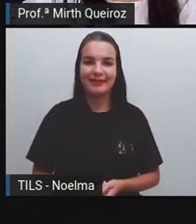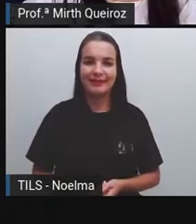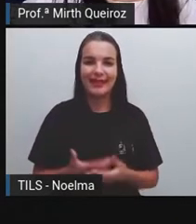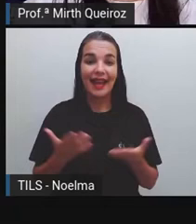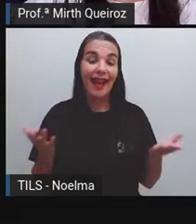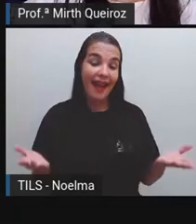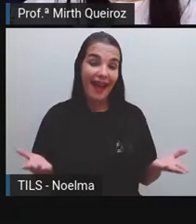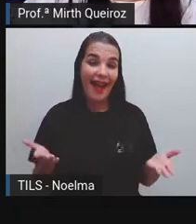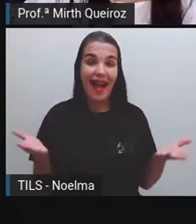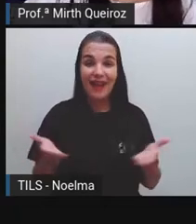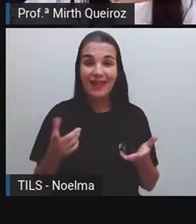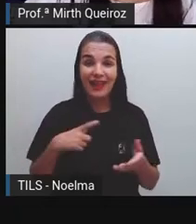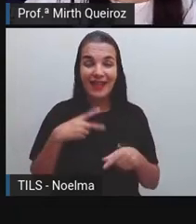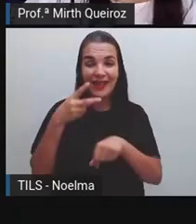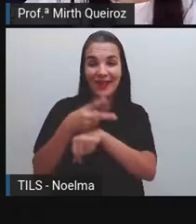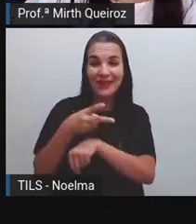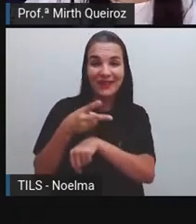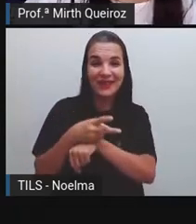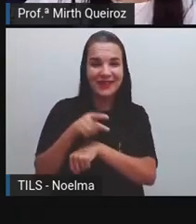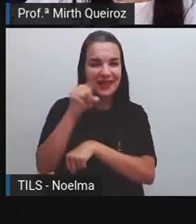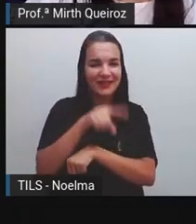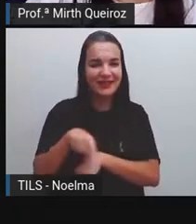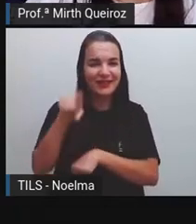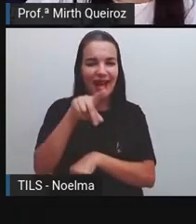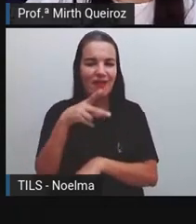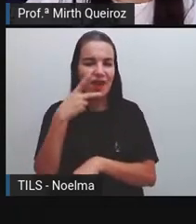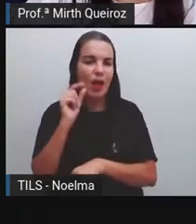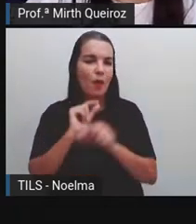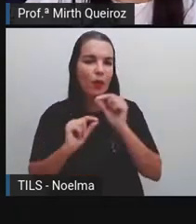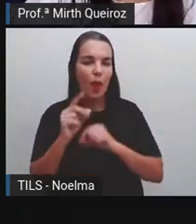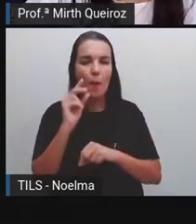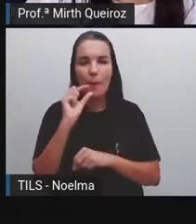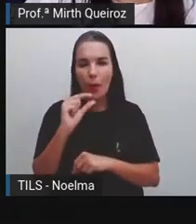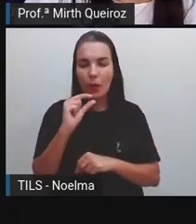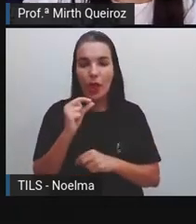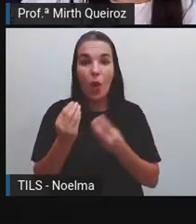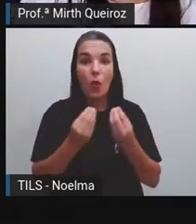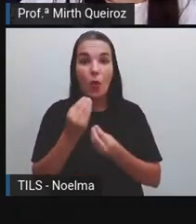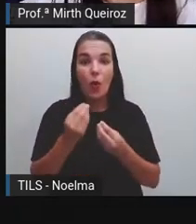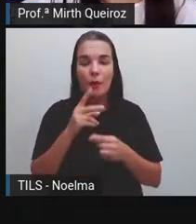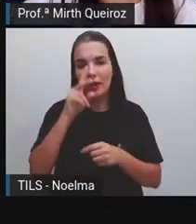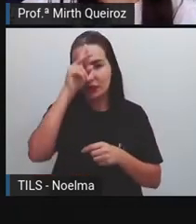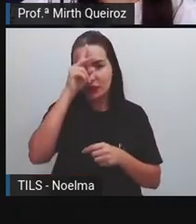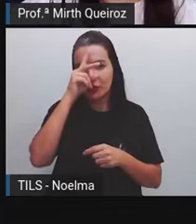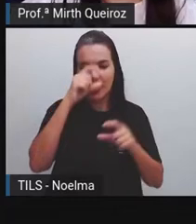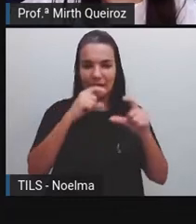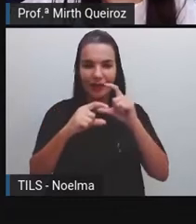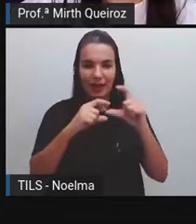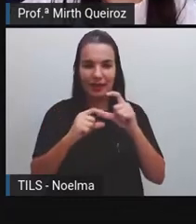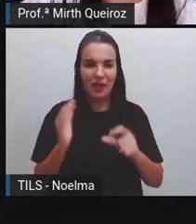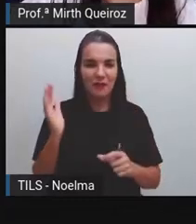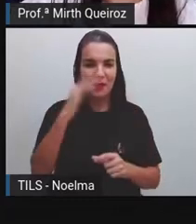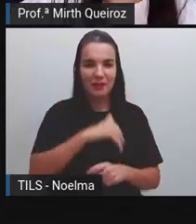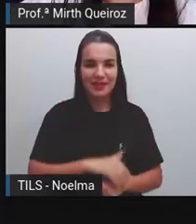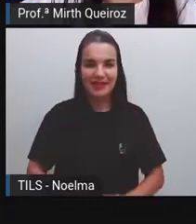Então, eu trouxe um vídeo aqui que vai falar um pouquinho aí sobre as histórias em quadrinhos. Vamos lá?